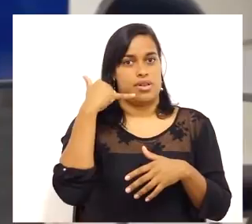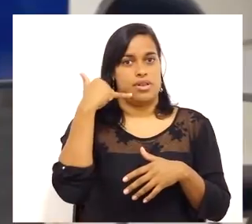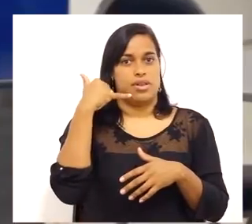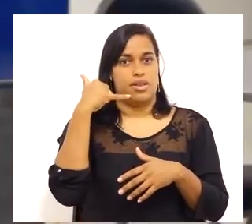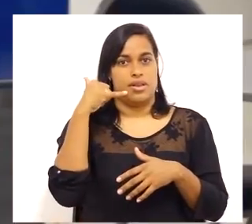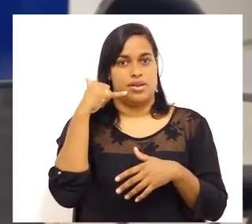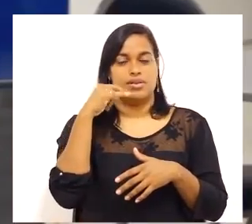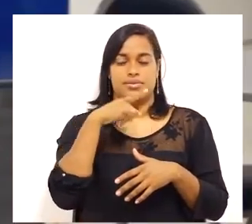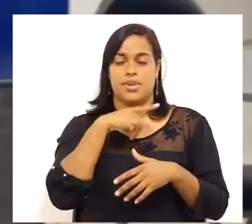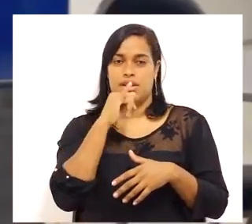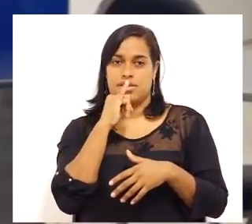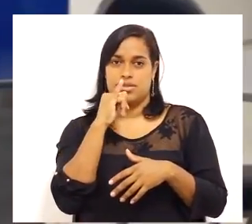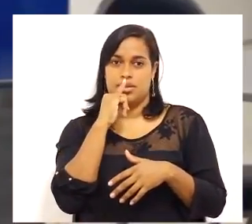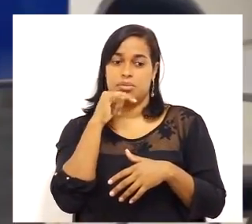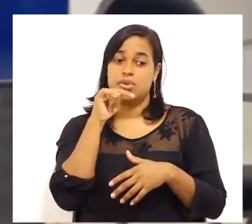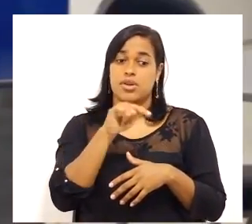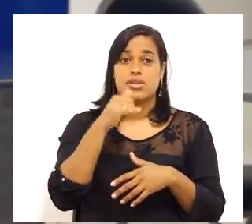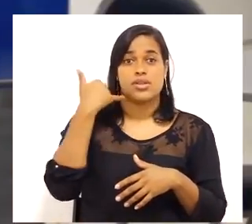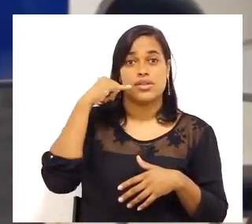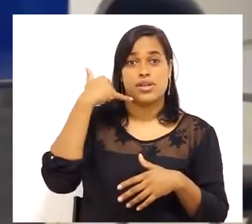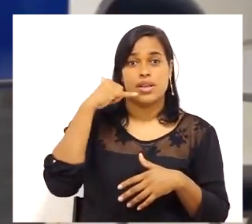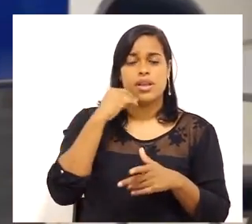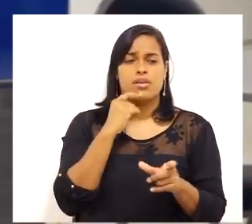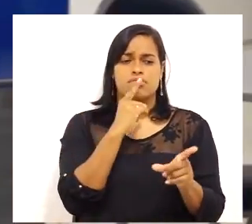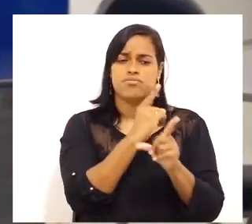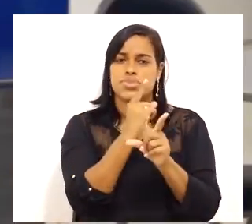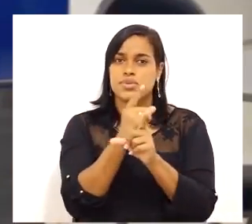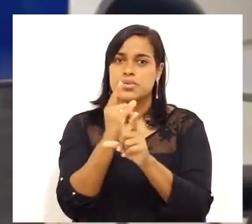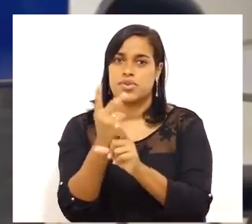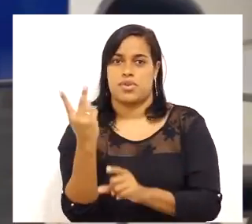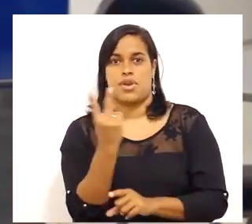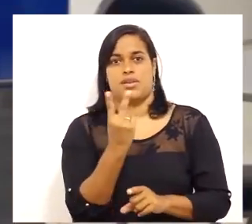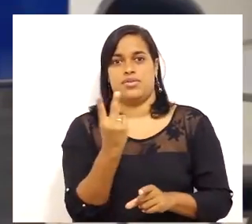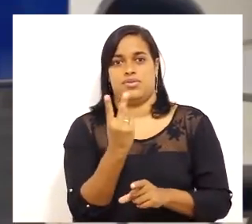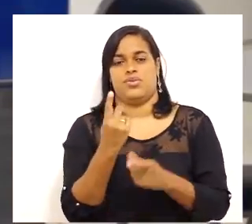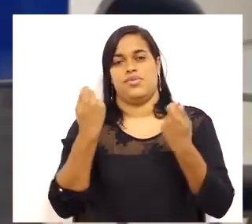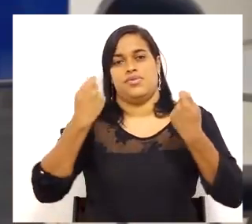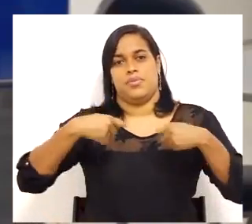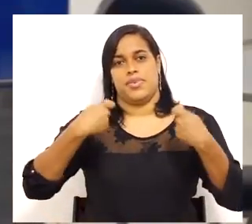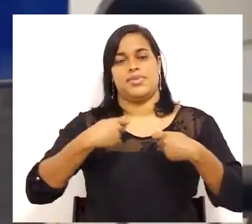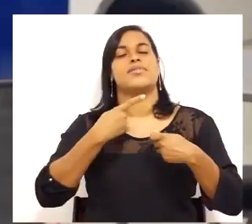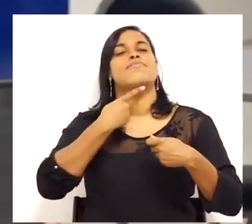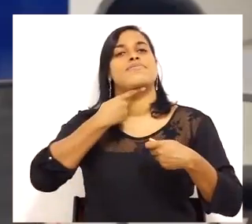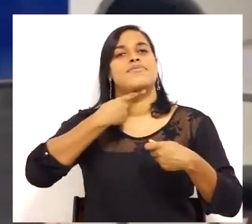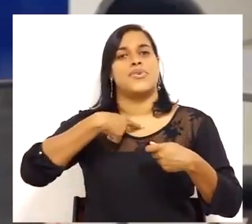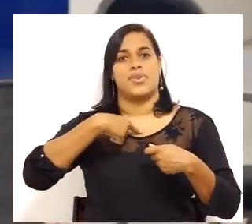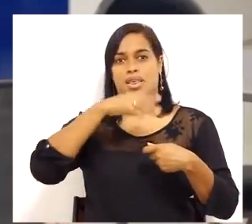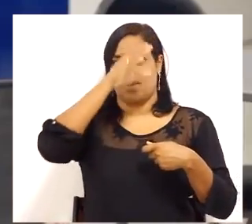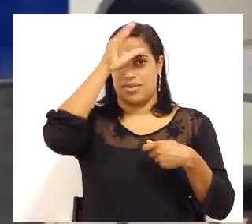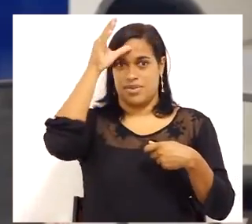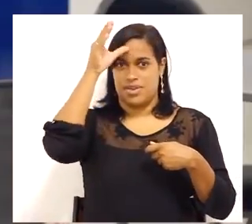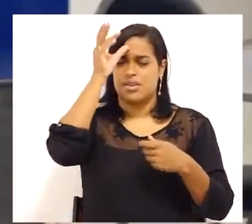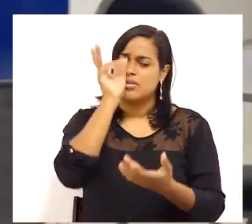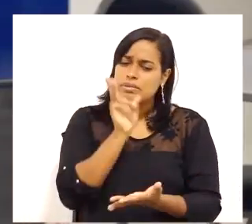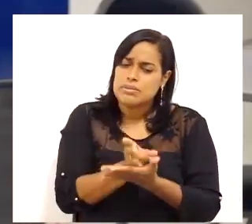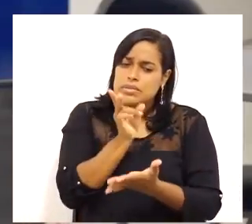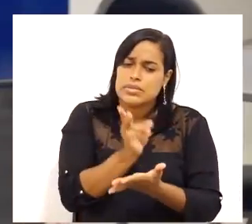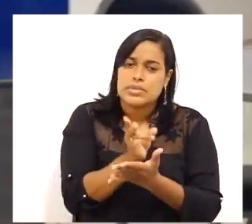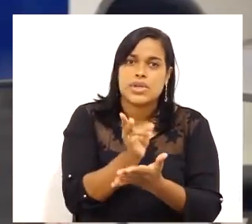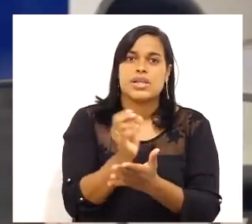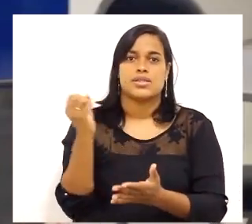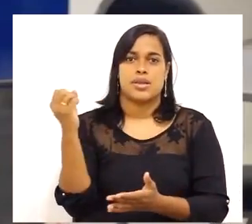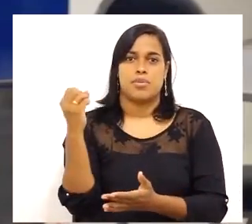Observe que neste aparelho de celular, nós vamos encontrar essas duas necessidades. Sempre que nós buscamos por um novo